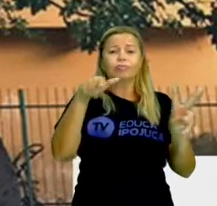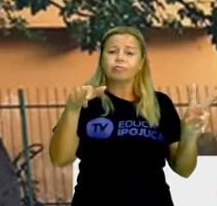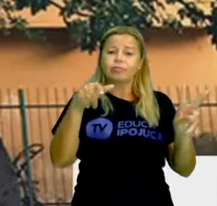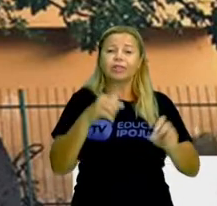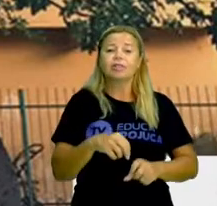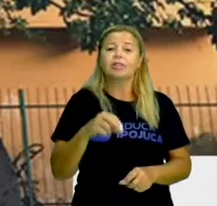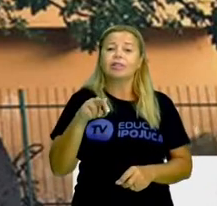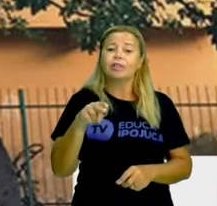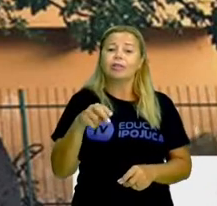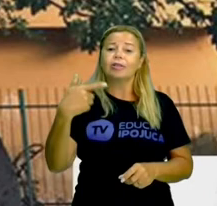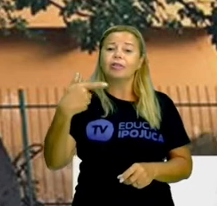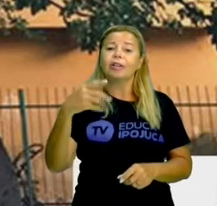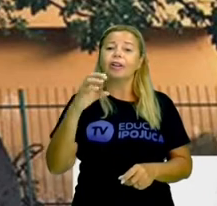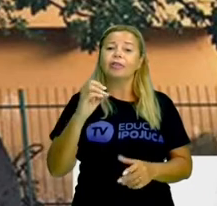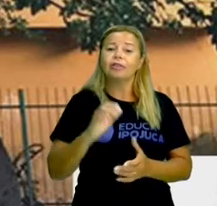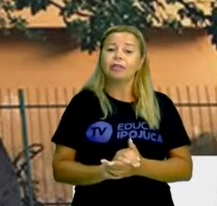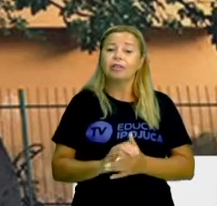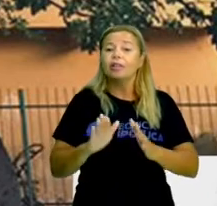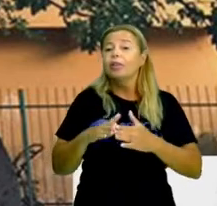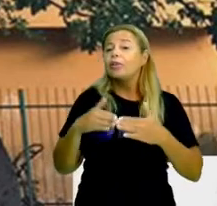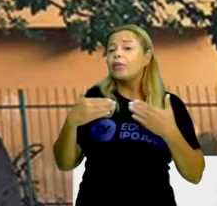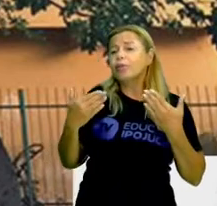vocês me dizem? Qual é esse valor?